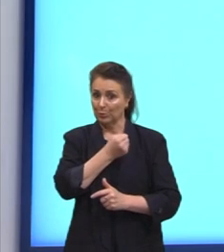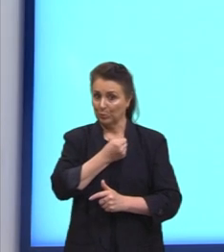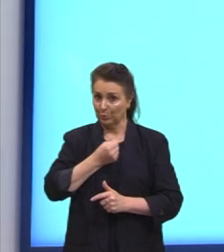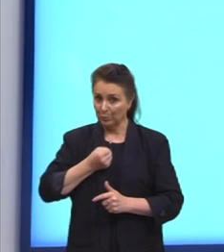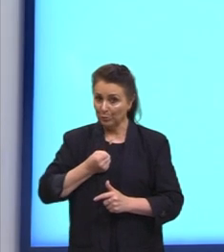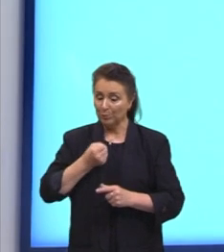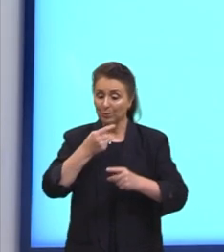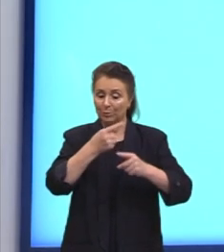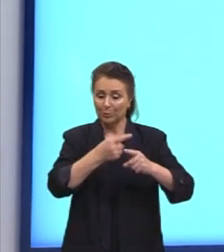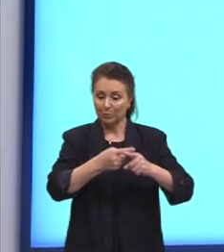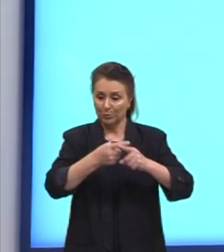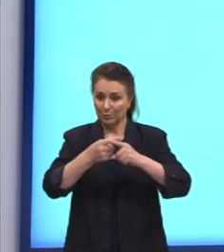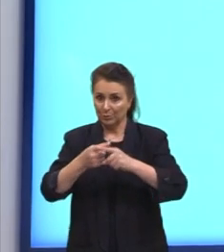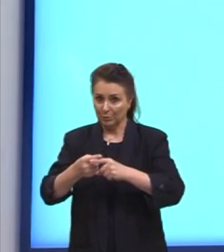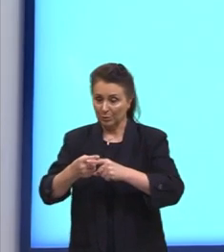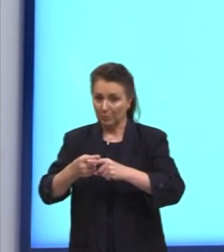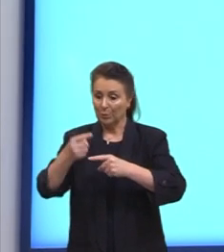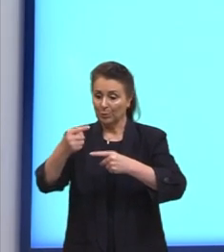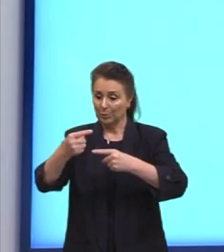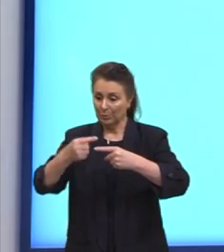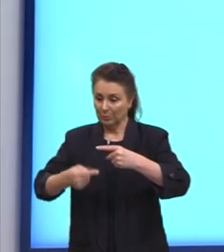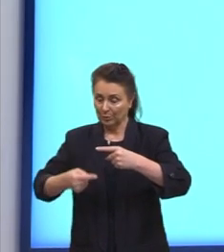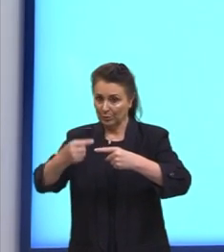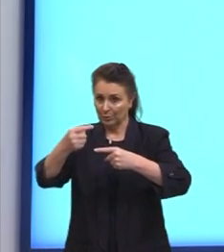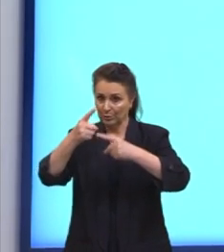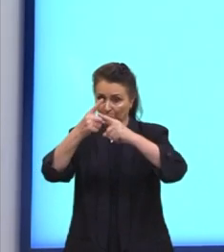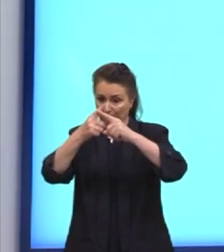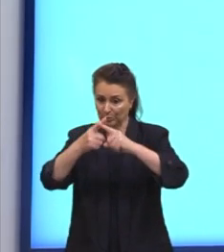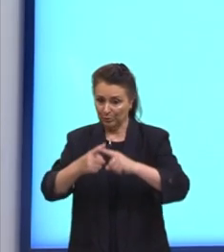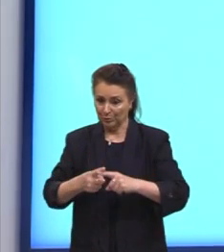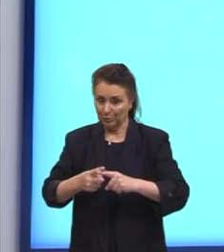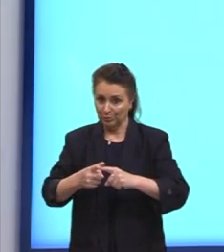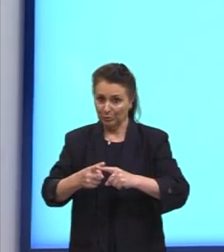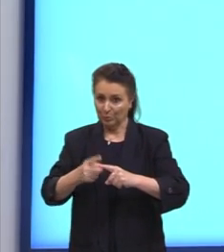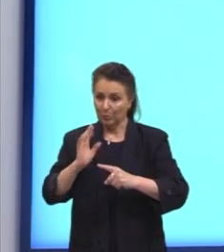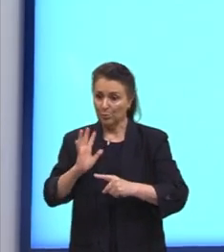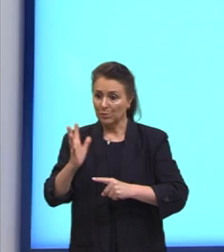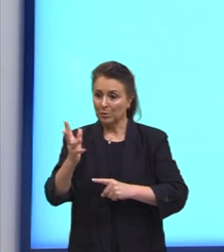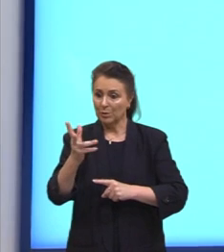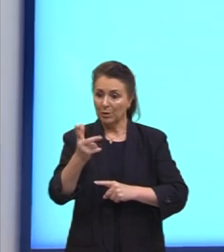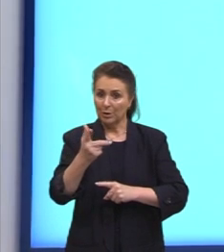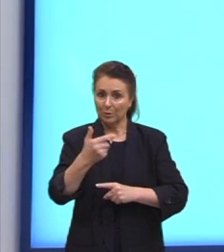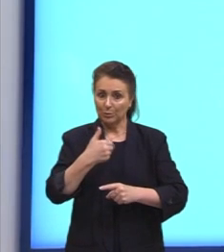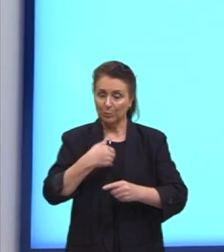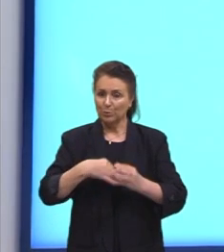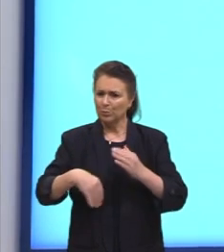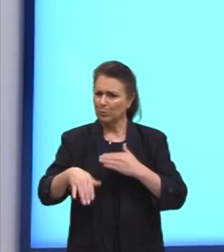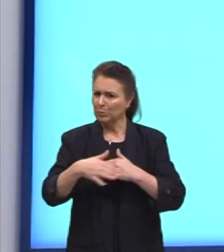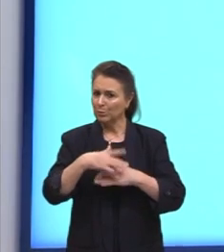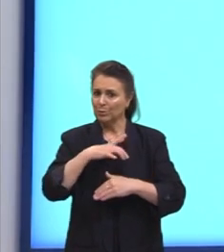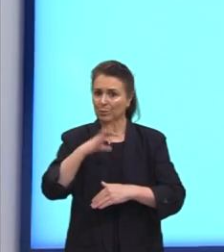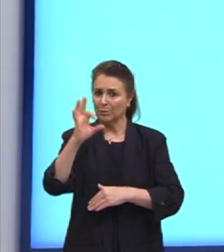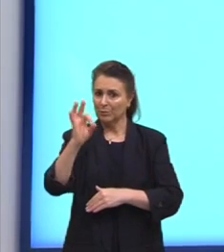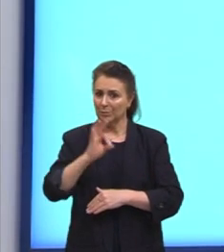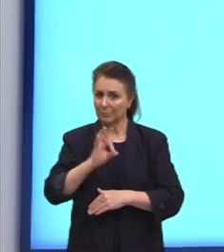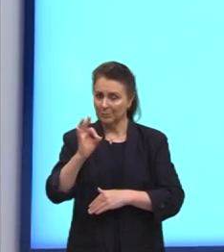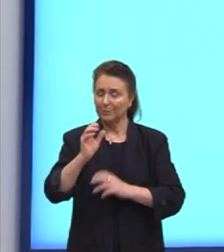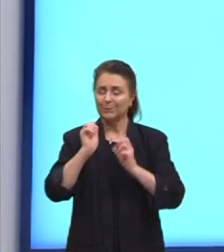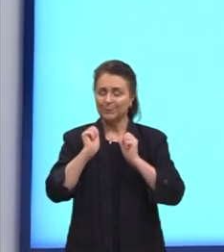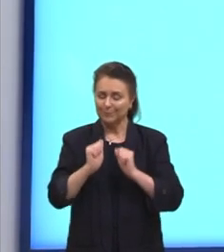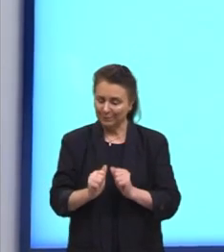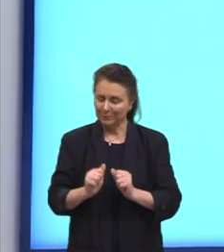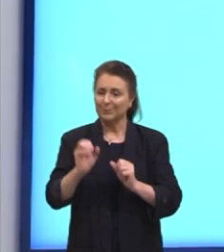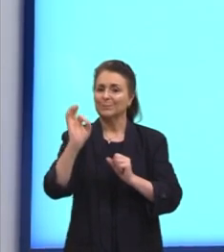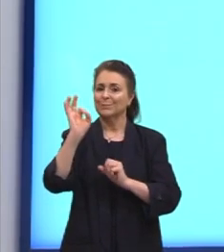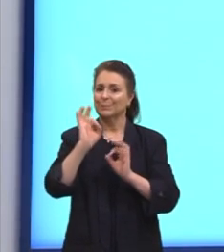multiplicações, nos produtos, todos os dados têm porcentagem, para deixar mais simples a gente pode simplificar,